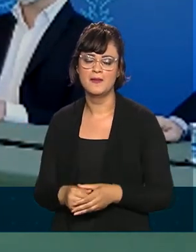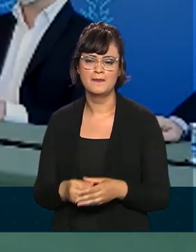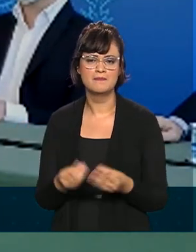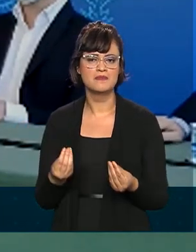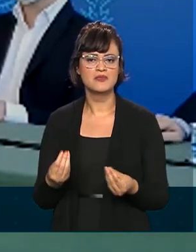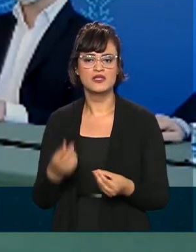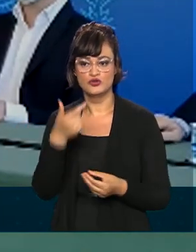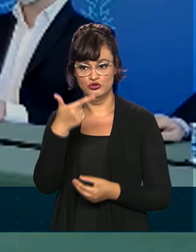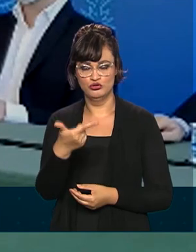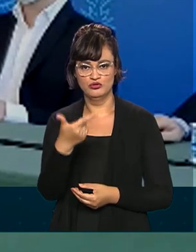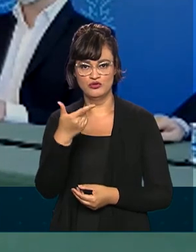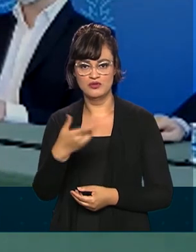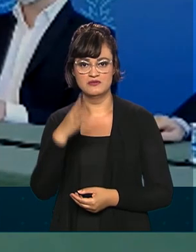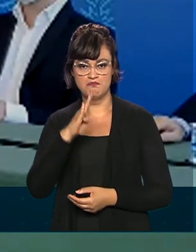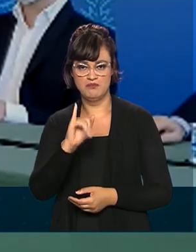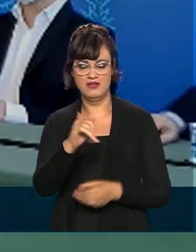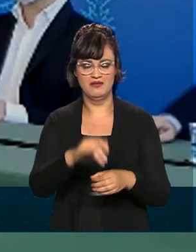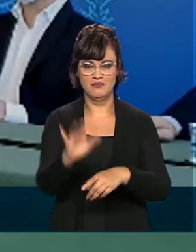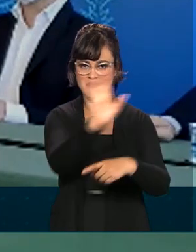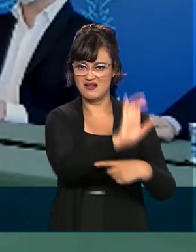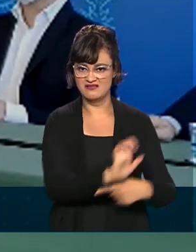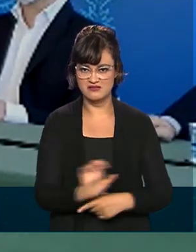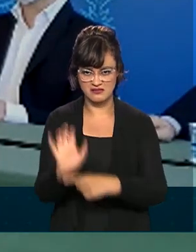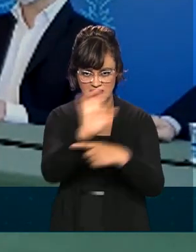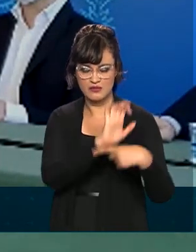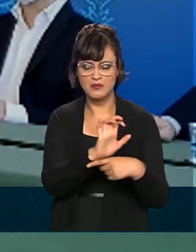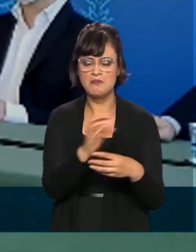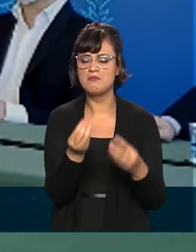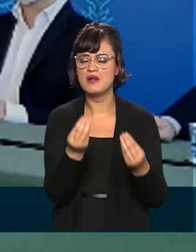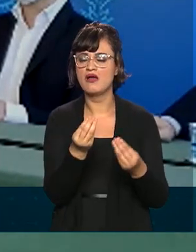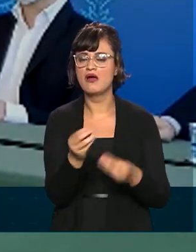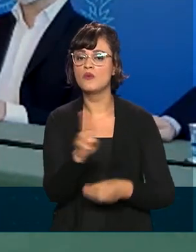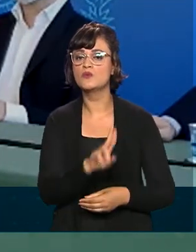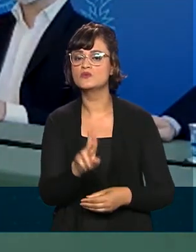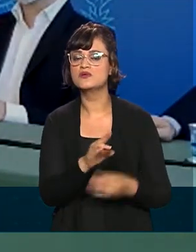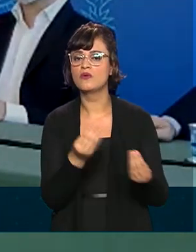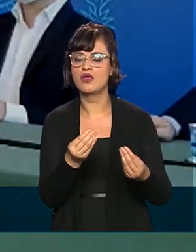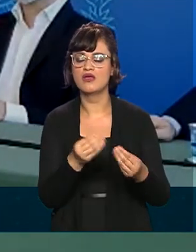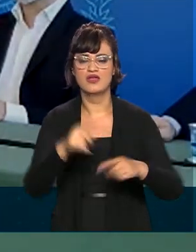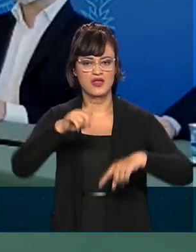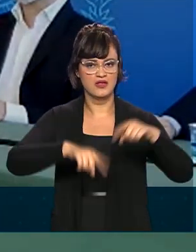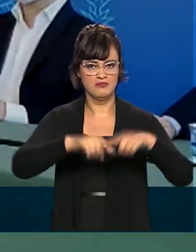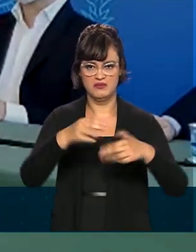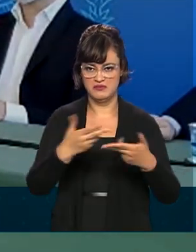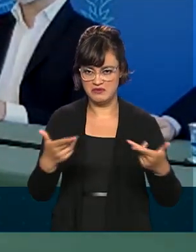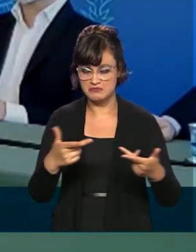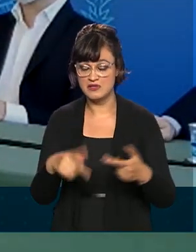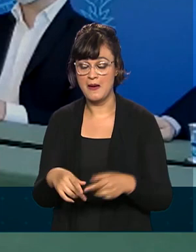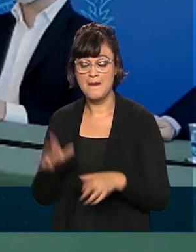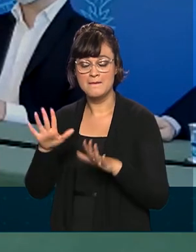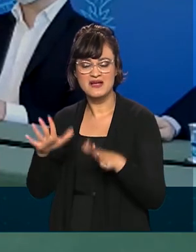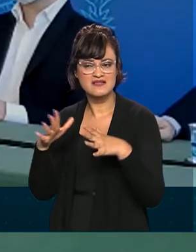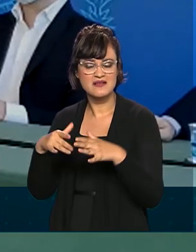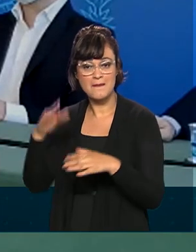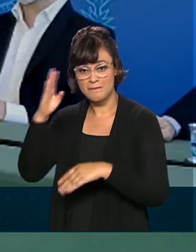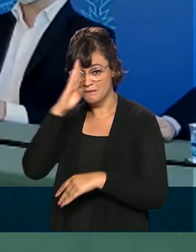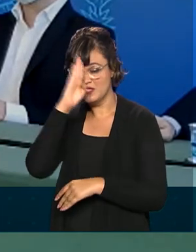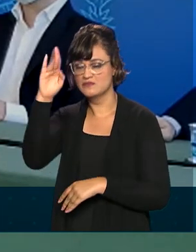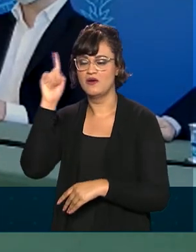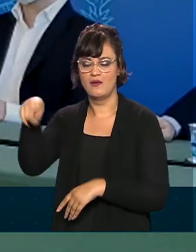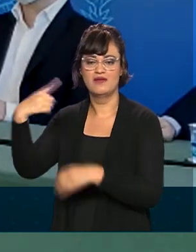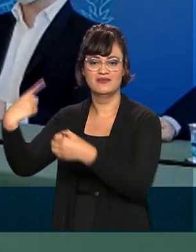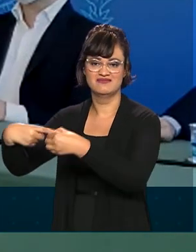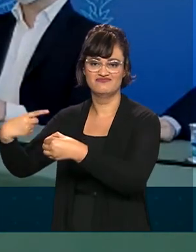2 bilhões e meio para os estados, para parte de equipamentos de estado. Mas a sua maior parte para os